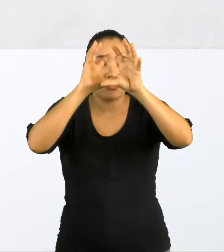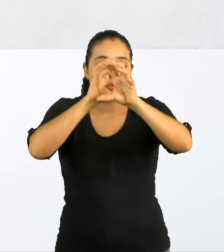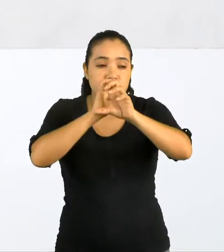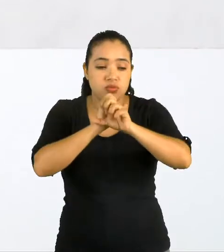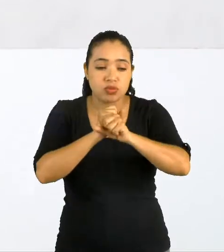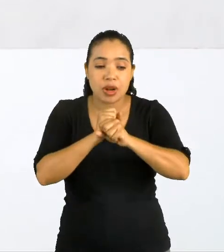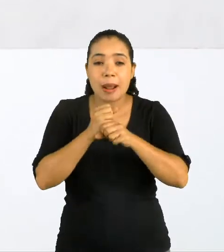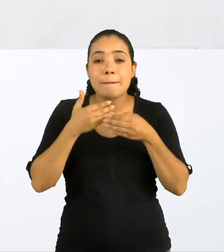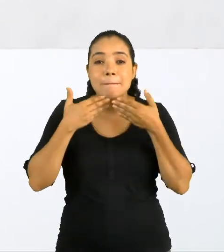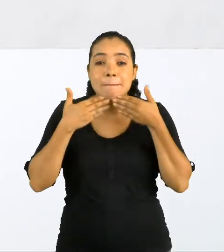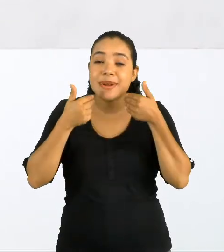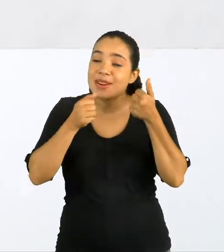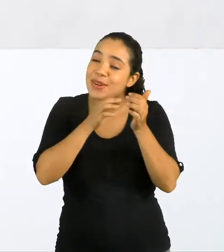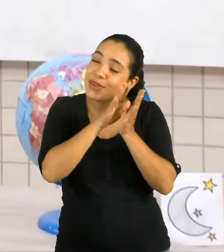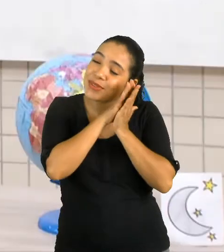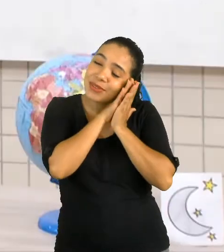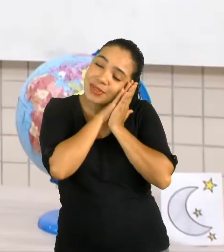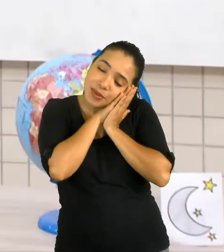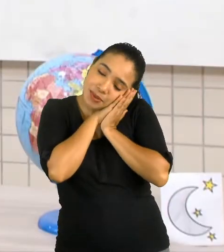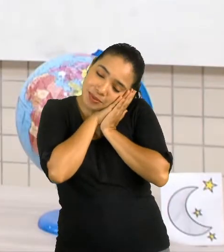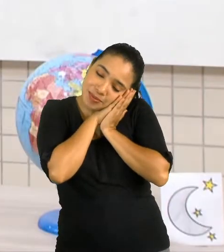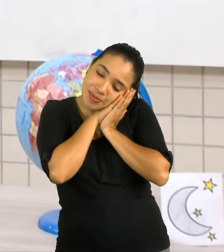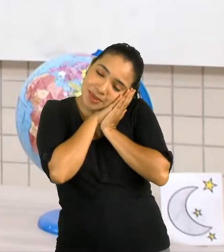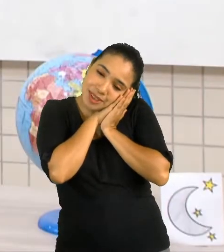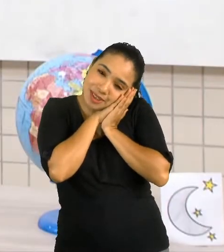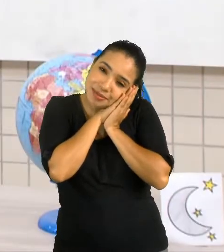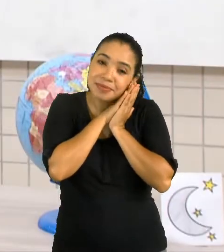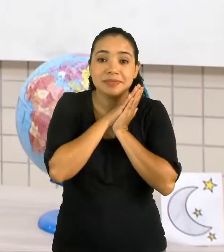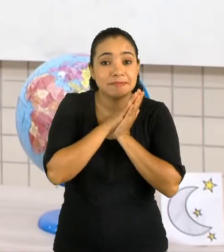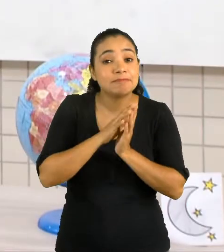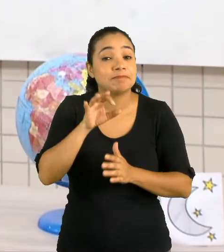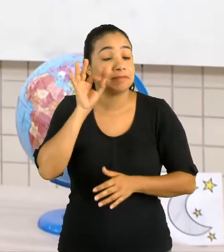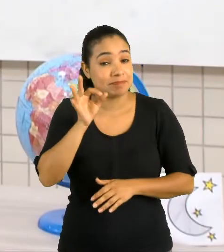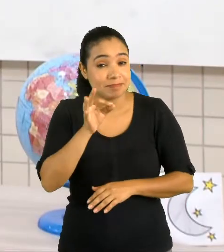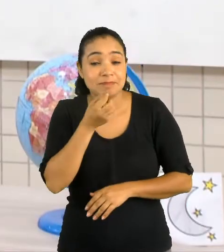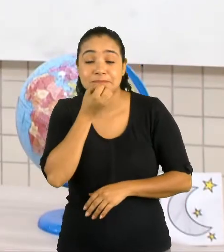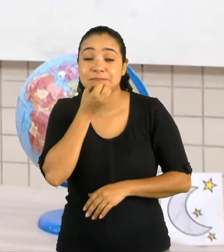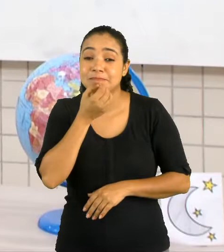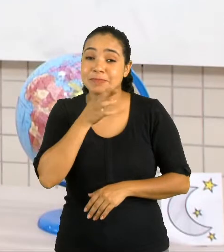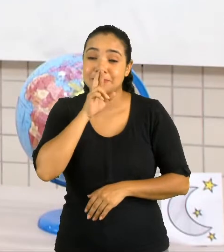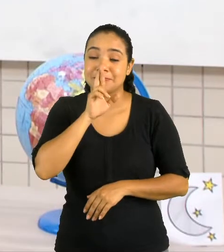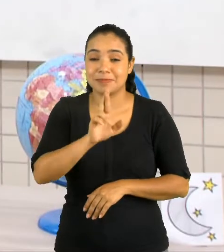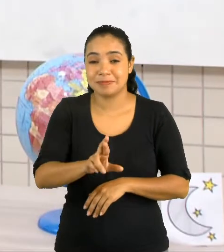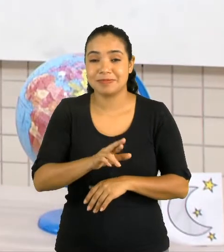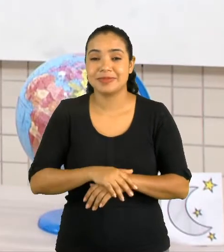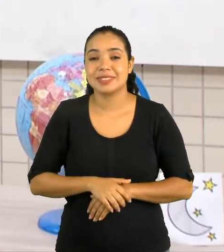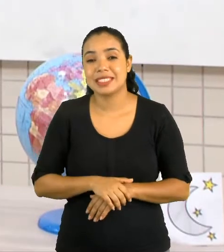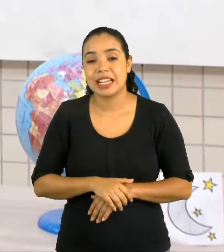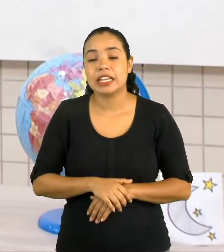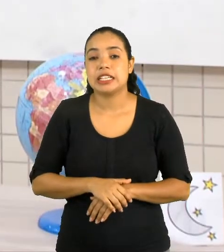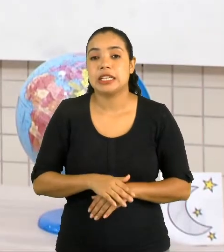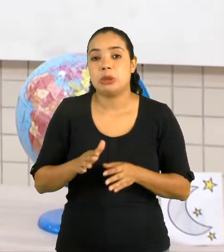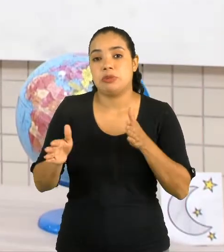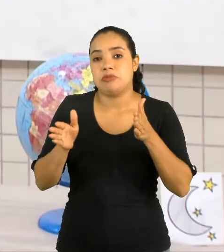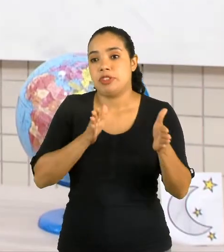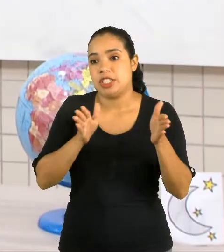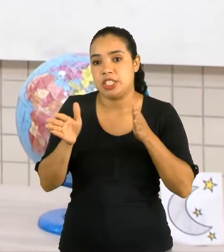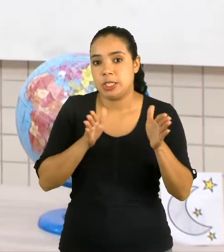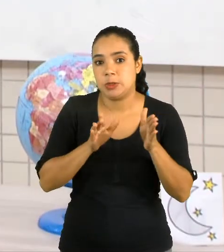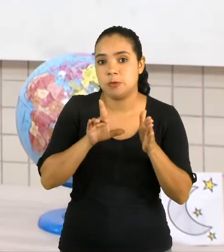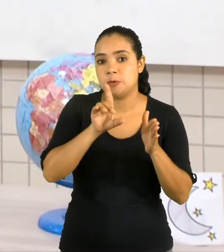dormir. Isso mesmo, Malu, muito bem! O período chamado